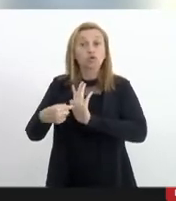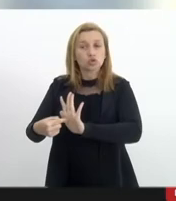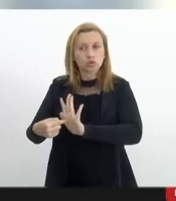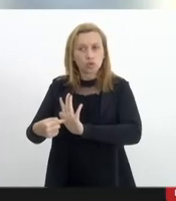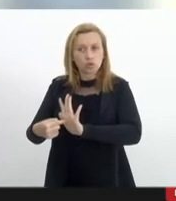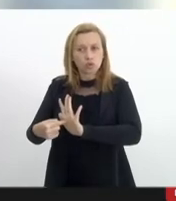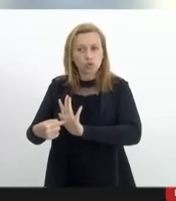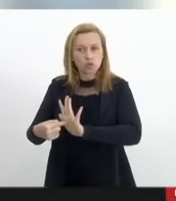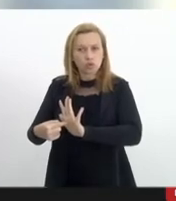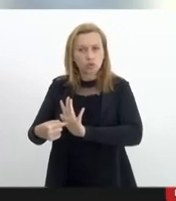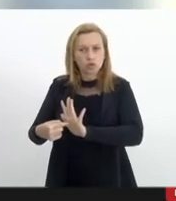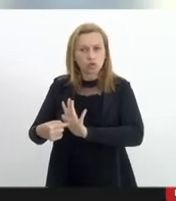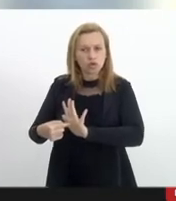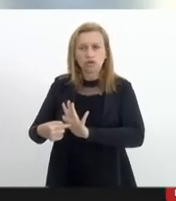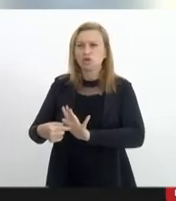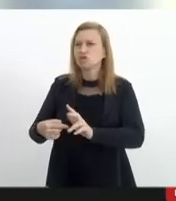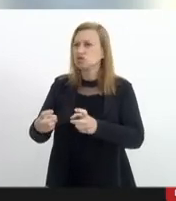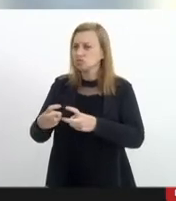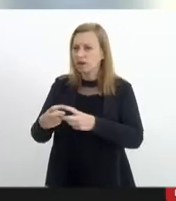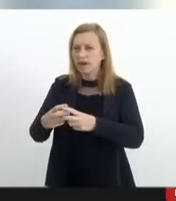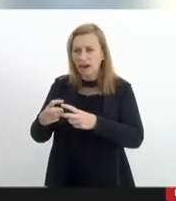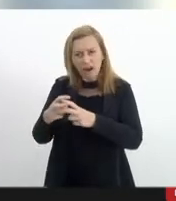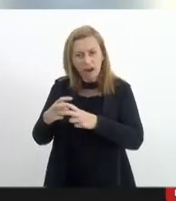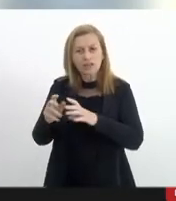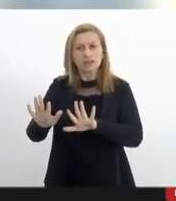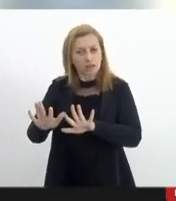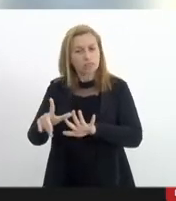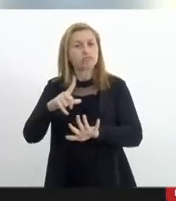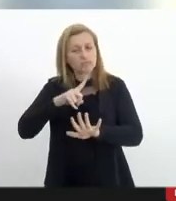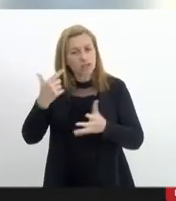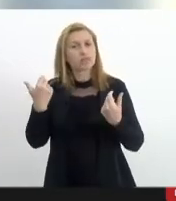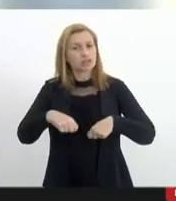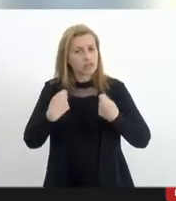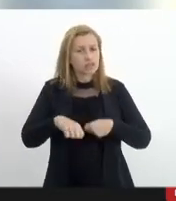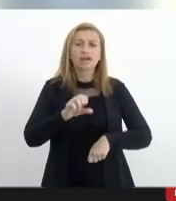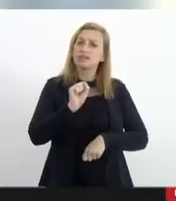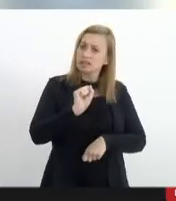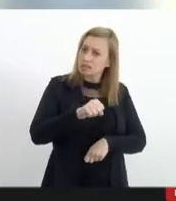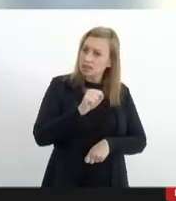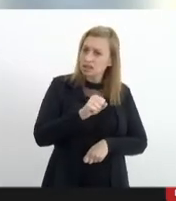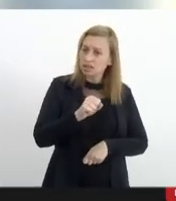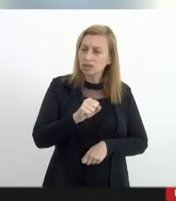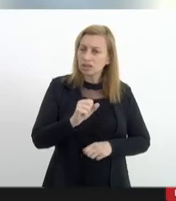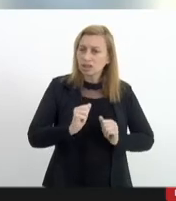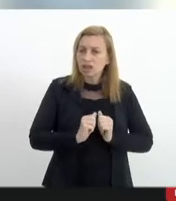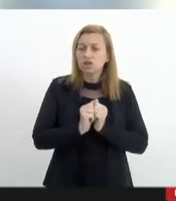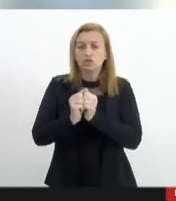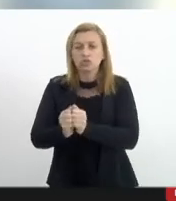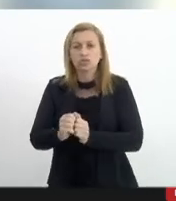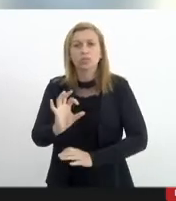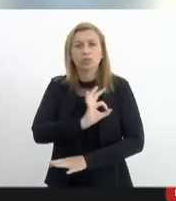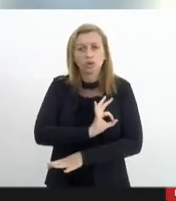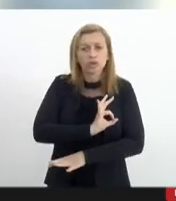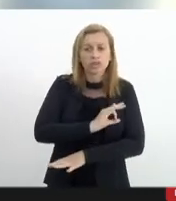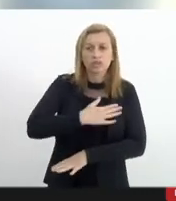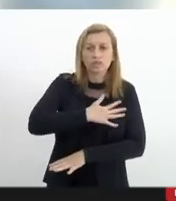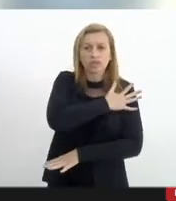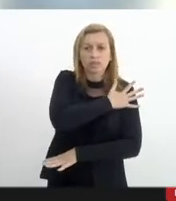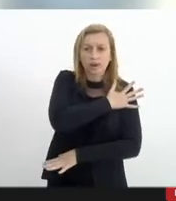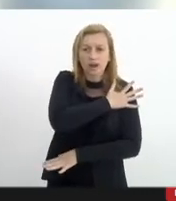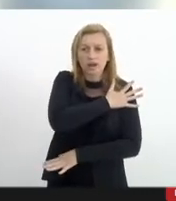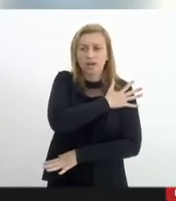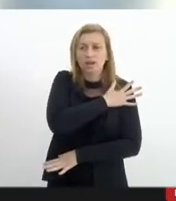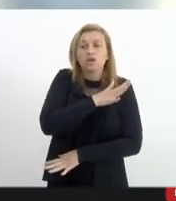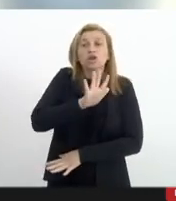de grande monta então houve a necessidade de uma participação da Polícia Militar apenas